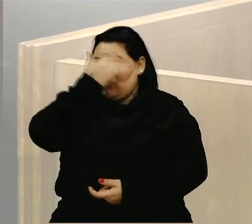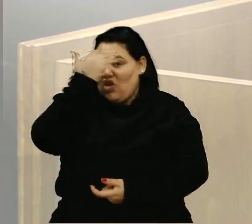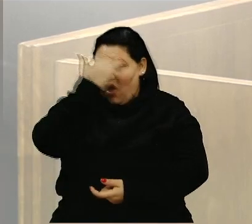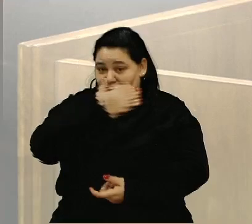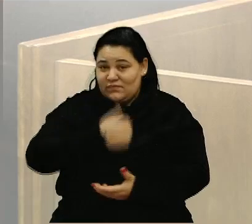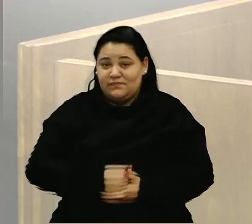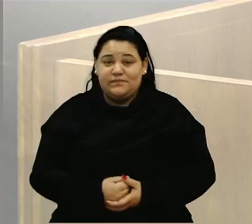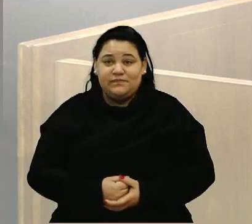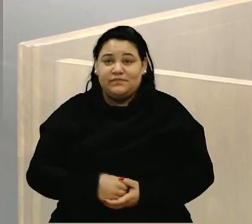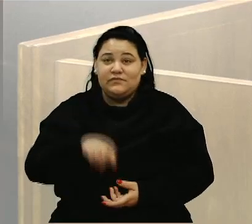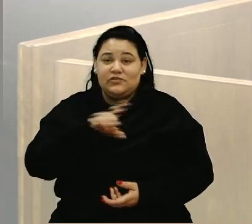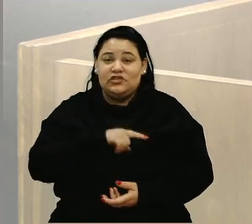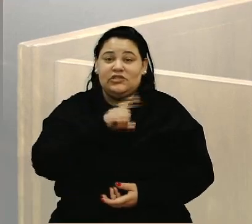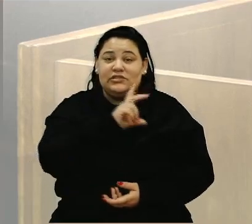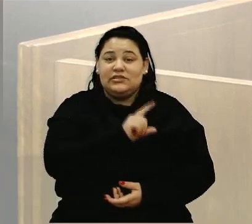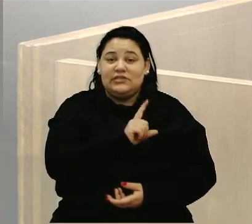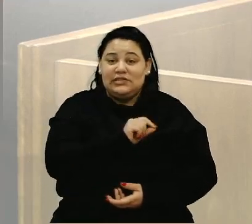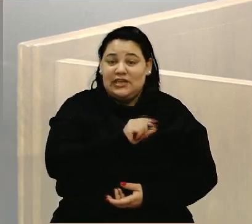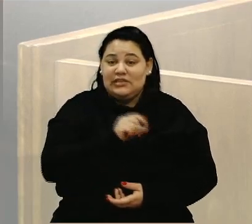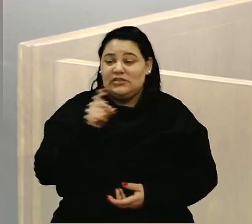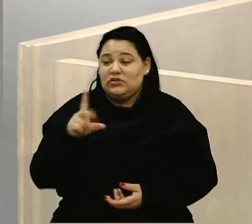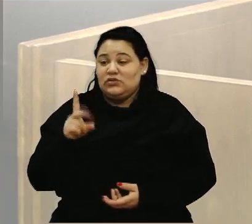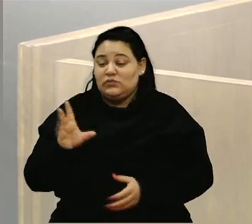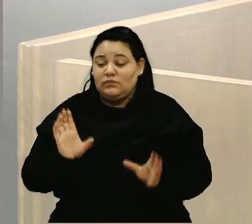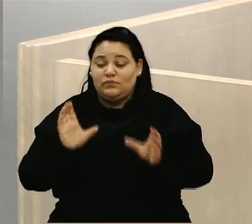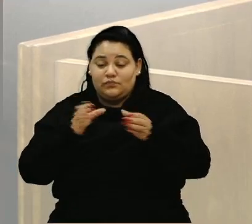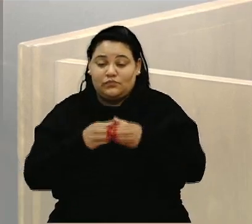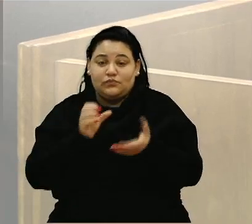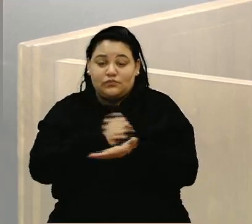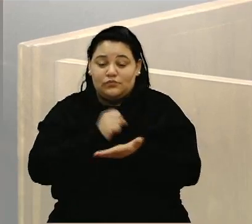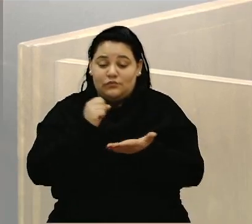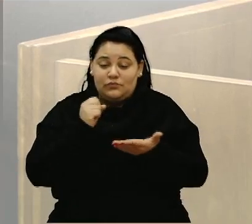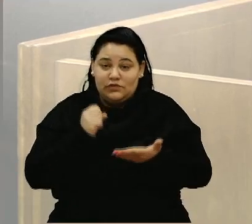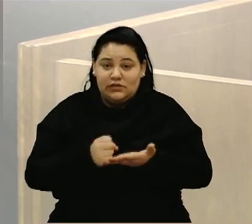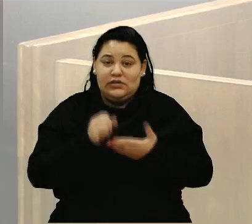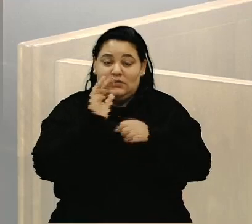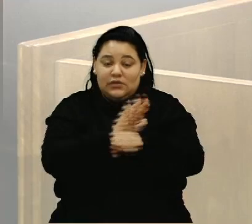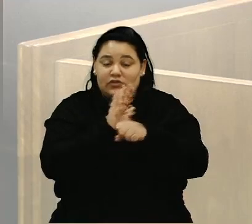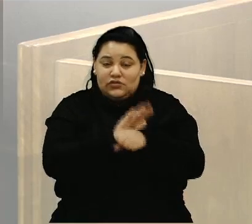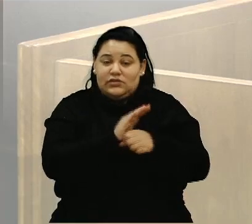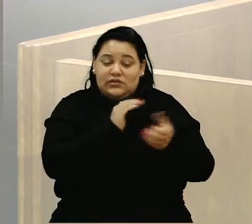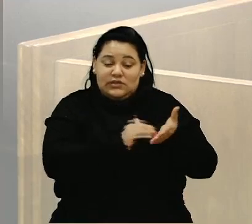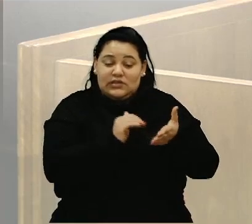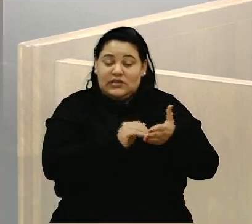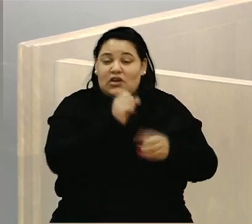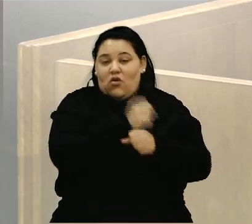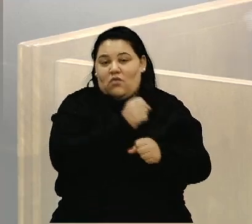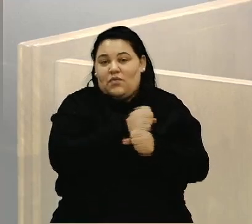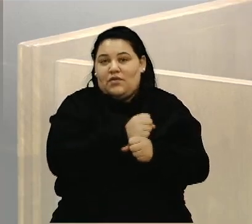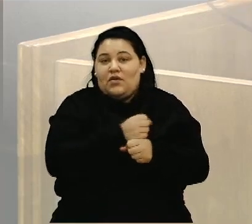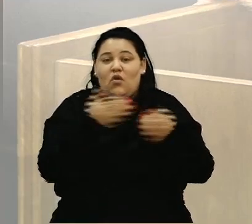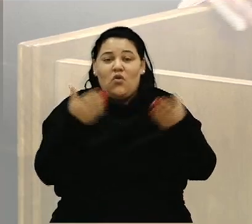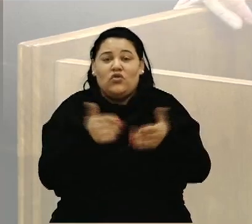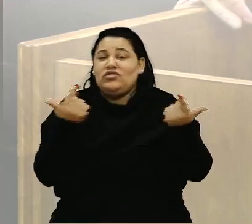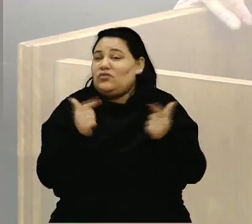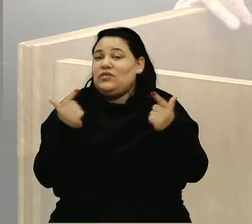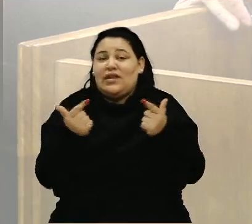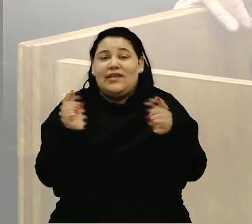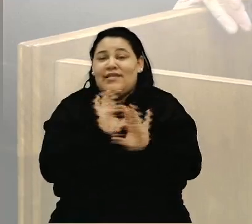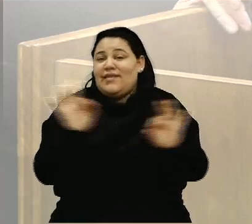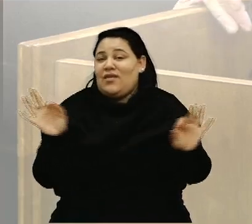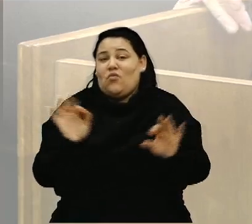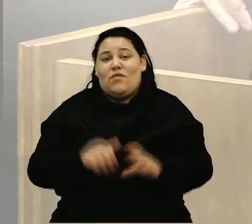onde tinha 10, 12 equipes contratadas para ajudar a Secretaria de Obras, hoje não tem nenhuma equipe.